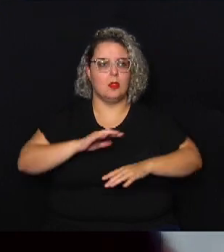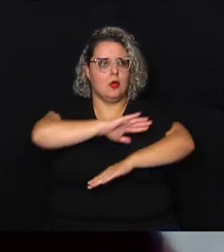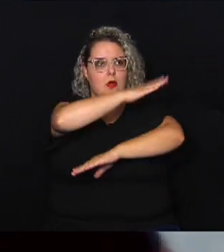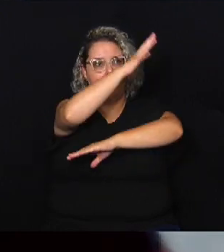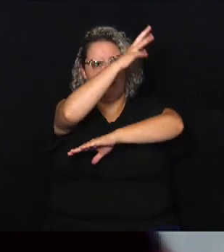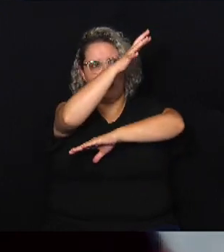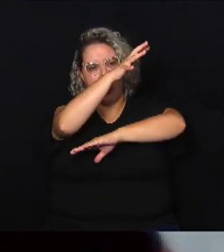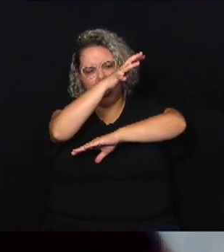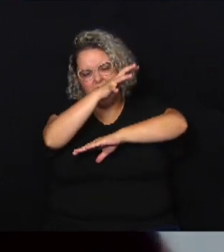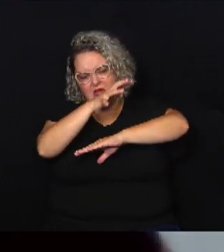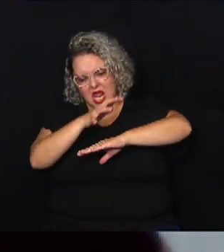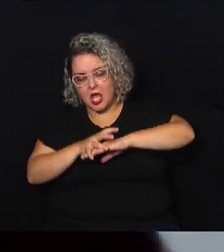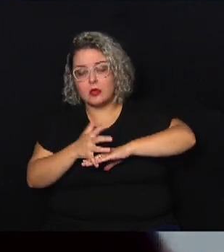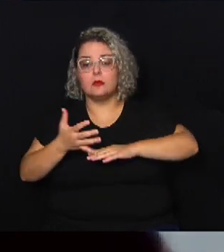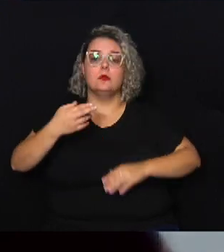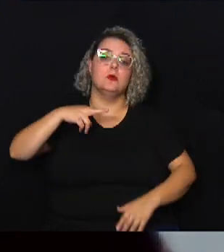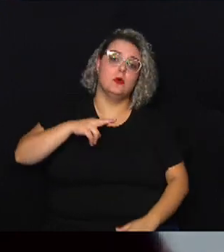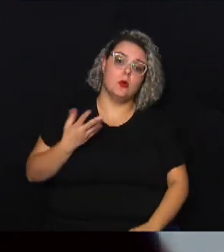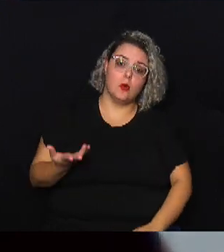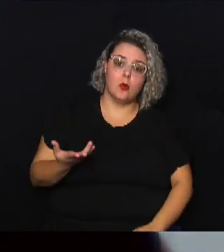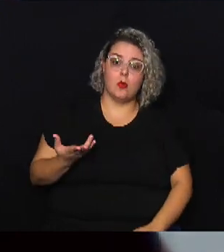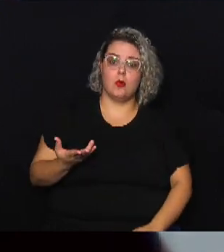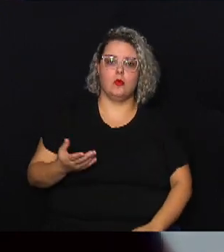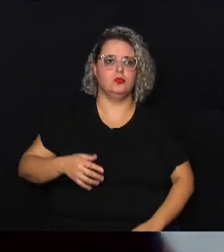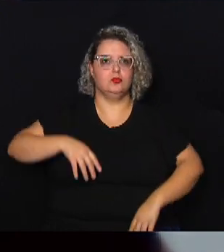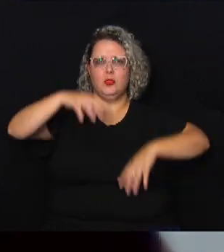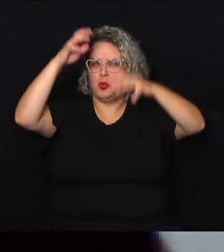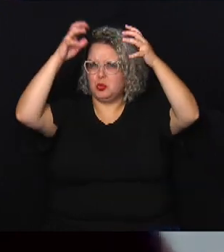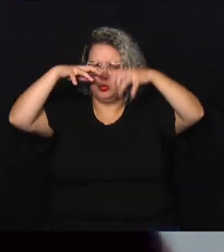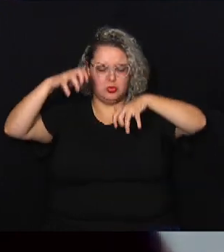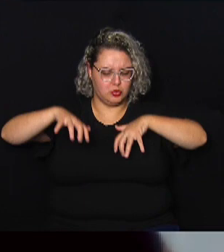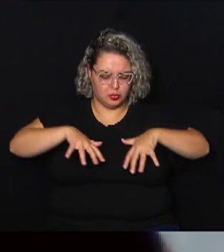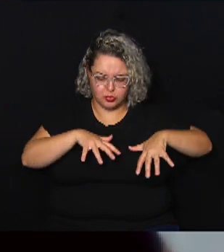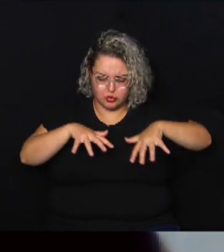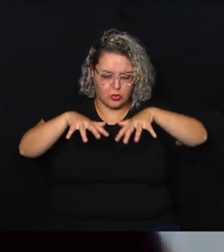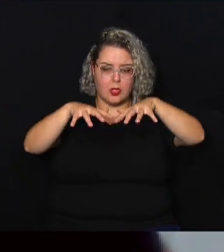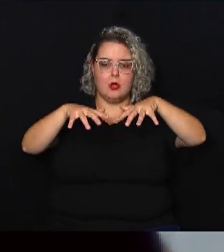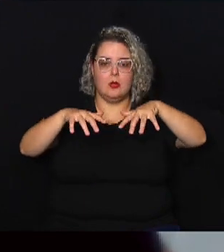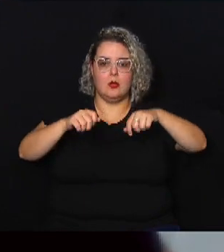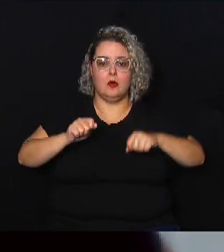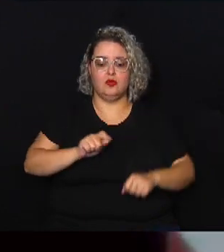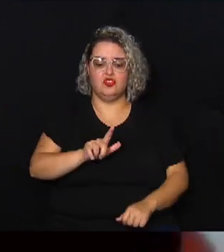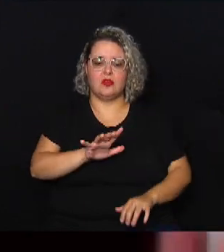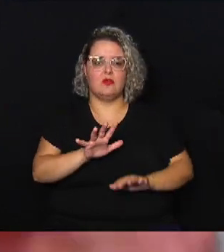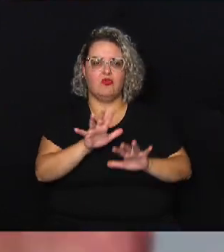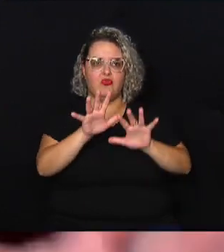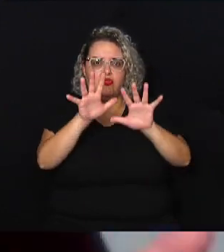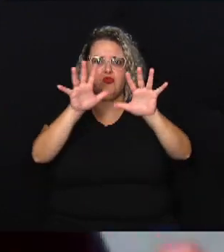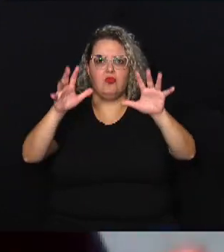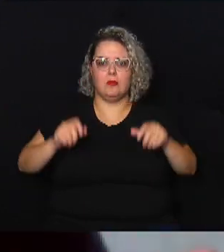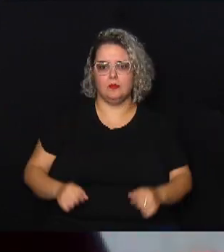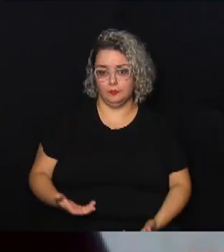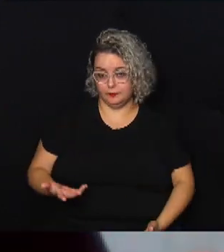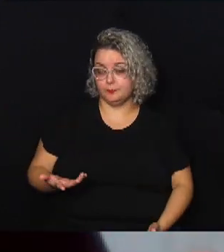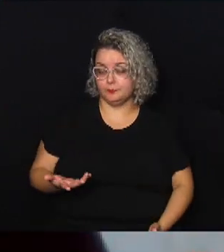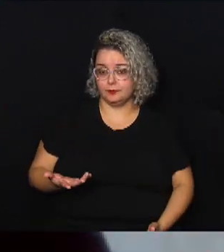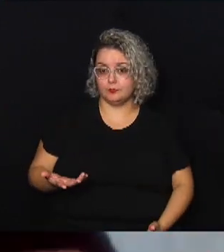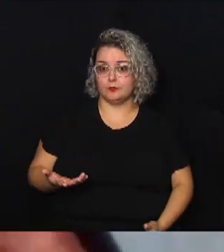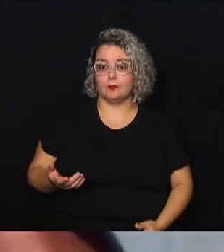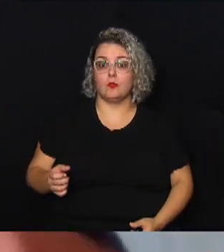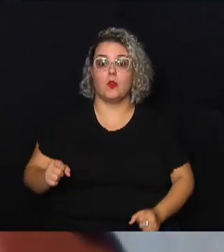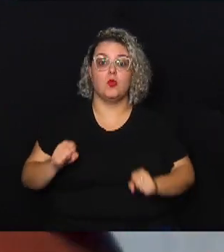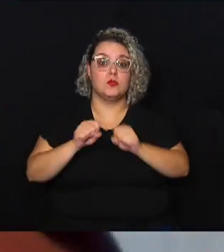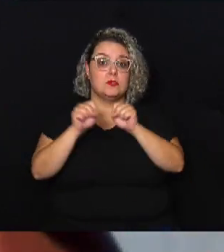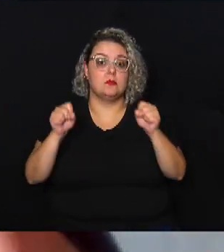ou de um caso de uma enchente vazamento de gás e assim por diante o sistema de sonorização